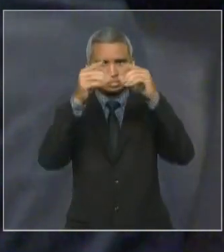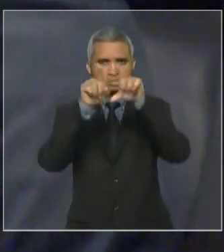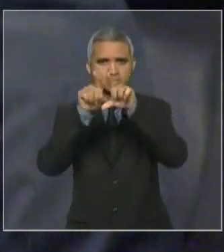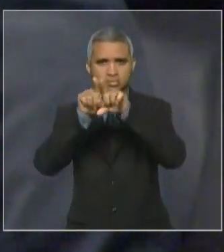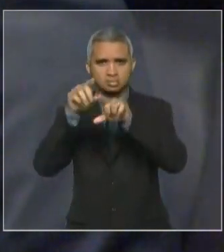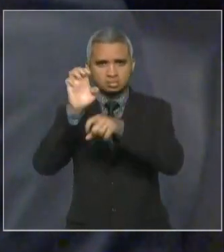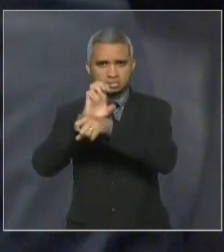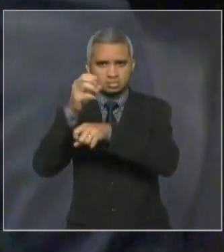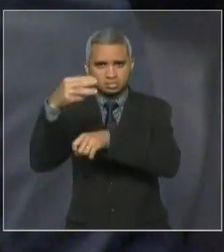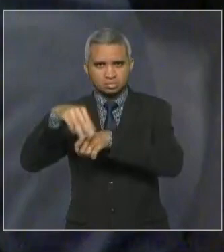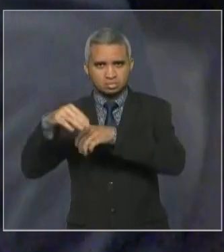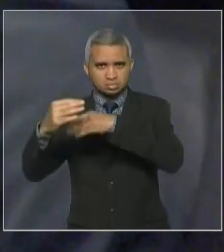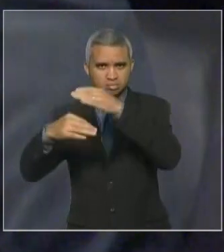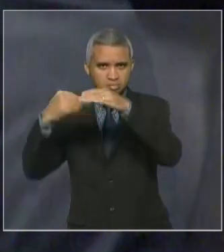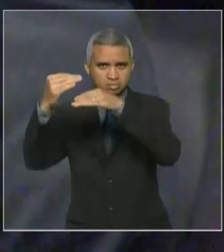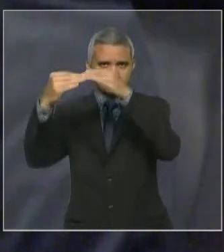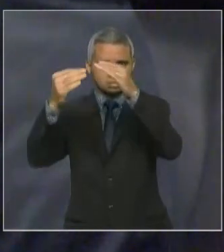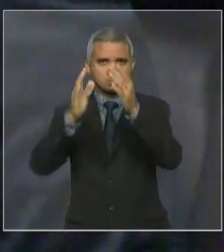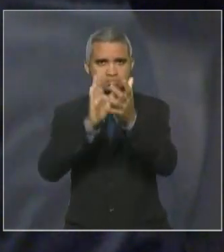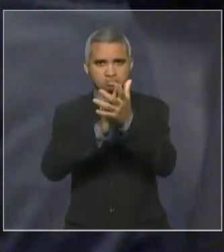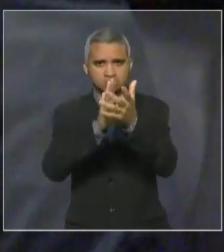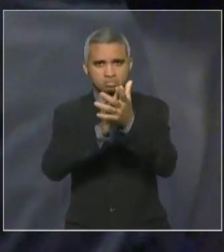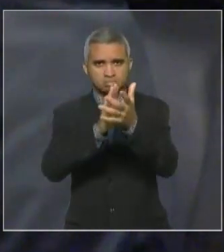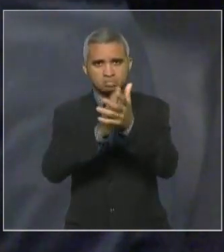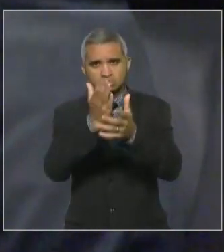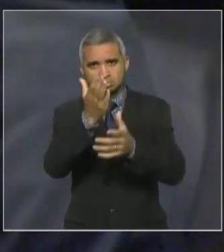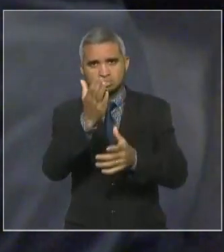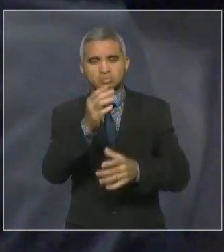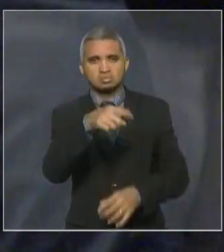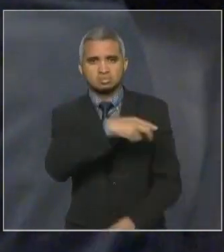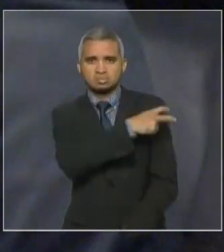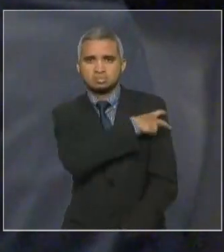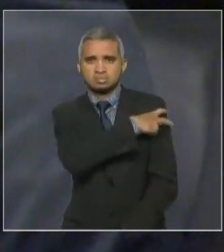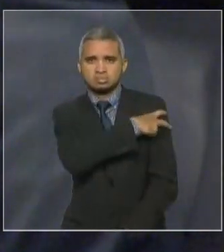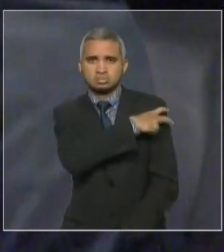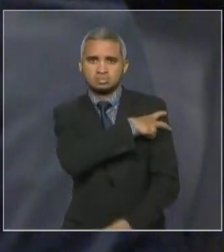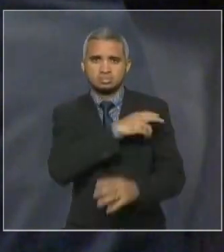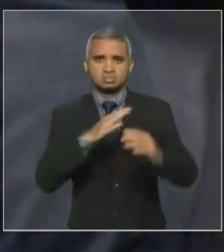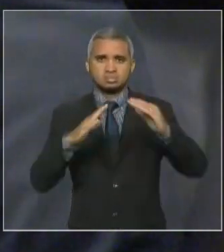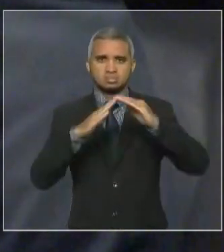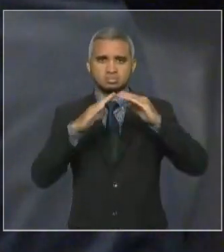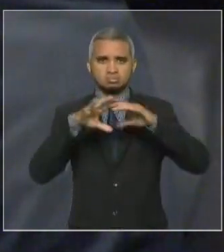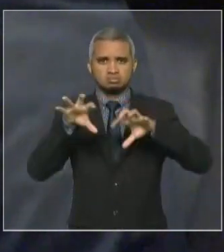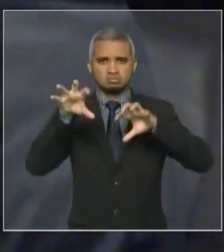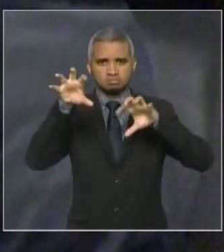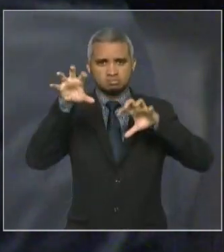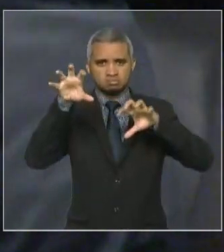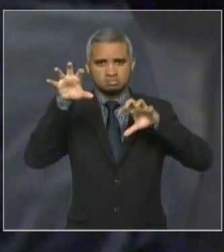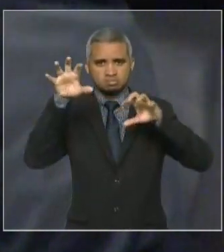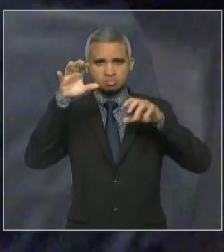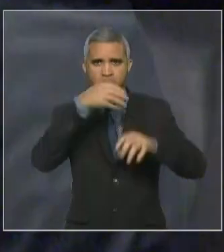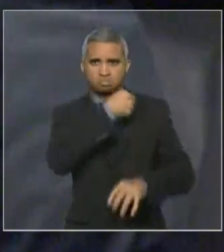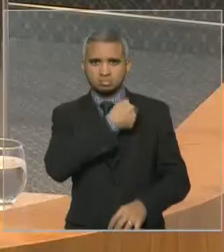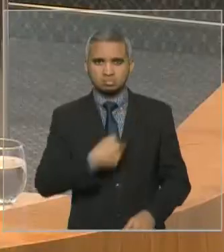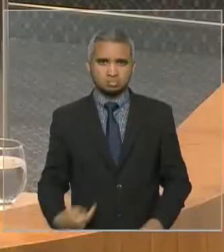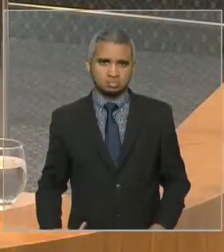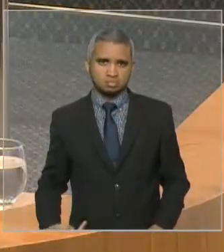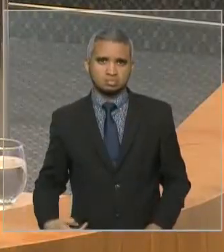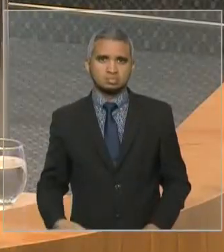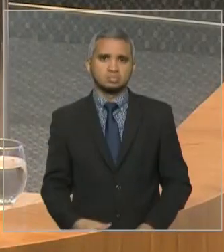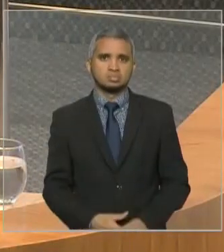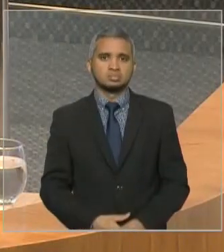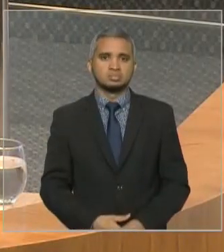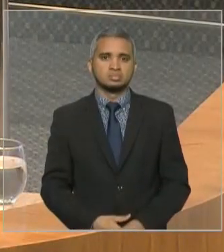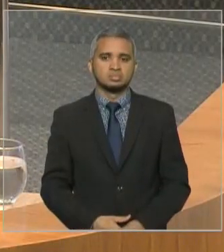Secretaria, chefe da Casa Civil do governo do Maranhão, para que a gente possa continuar nos trilhos do desenvolvimento. Obrigado, deputado. Deputado